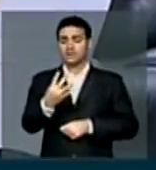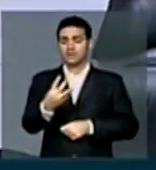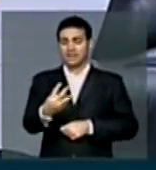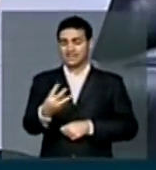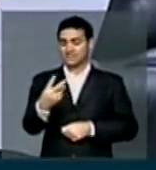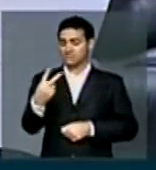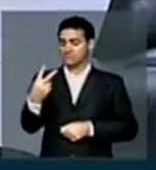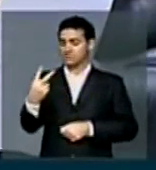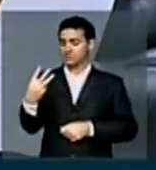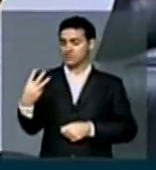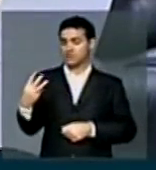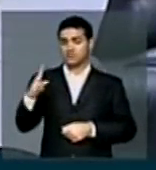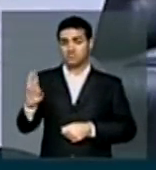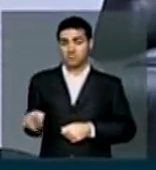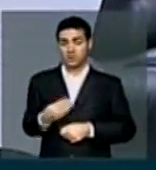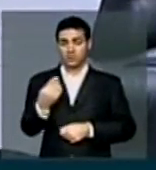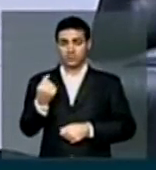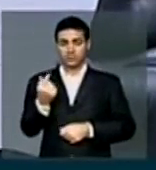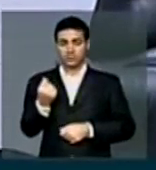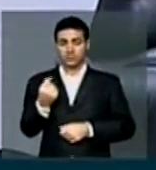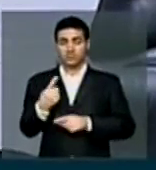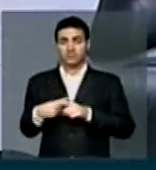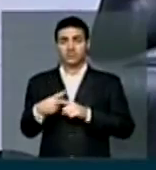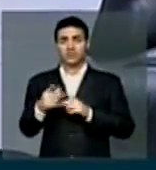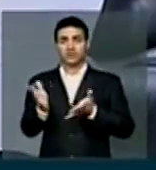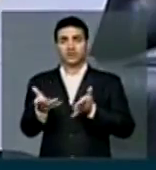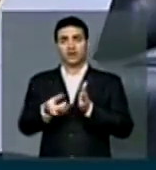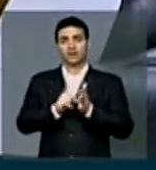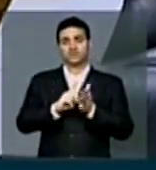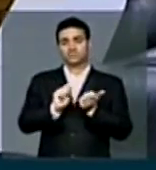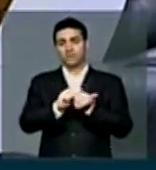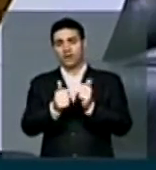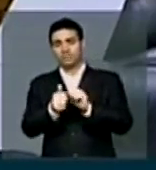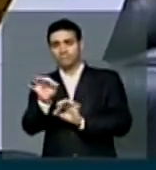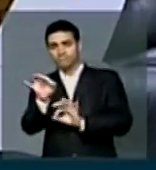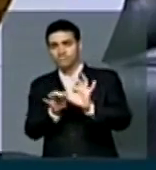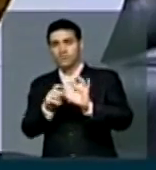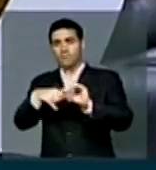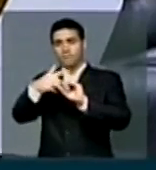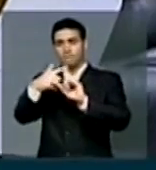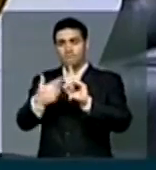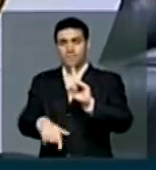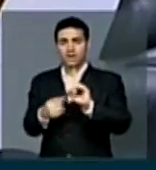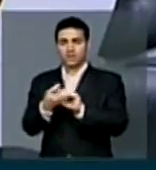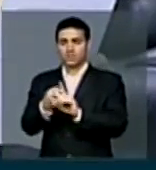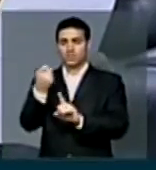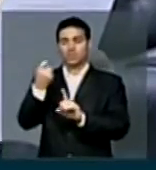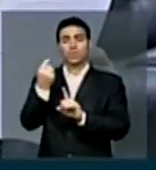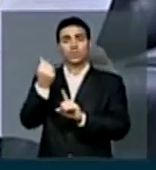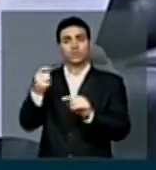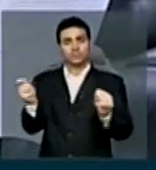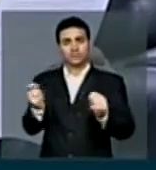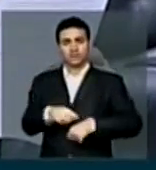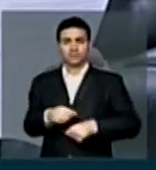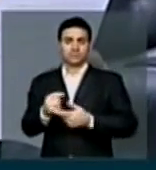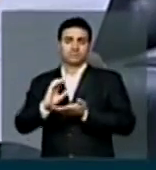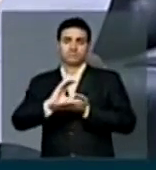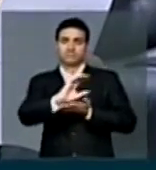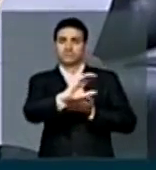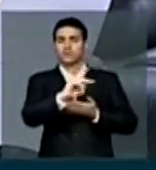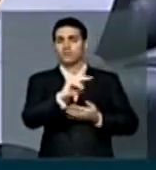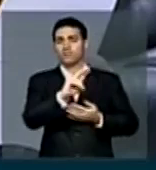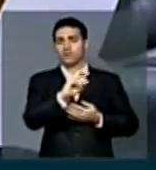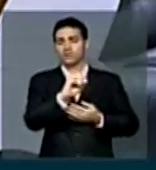milhões dada a reserva de ajuste e mais rendimentos financeiros que poderiam responder a essa questão do